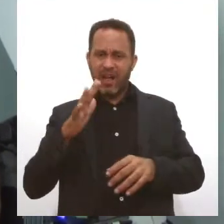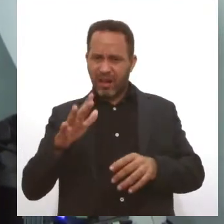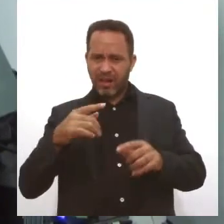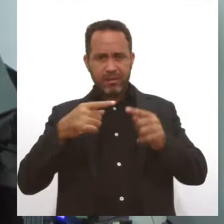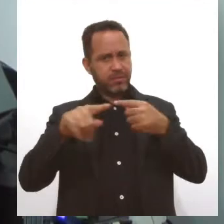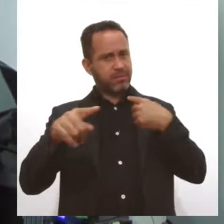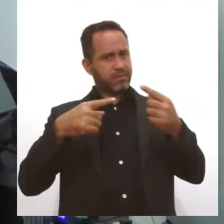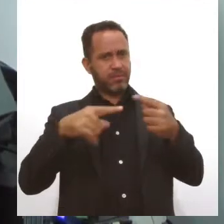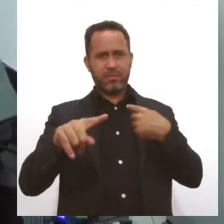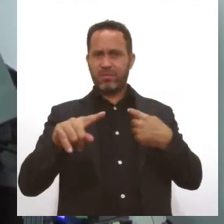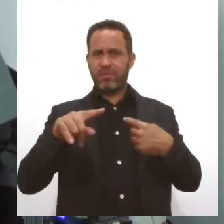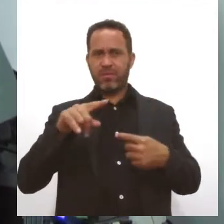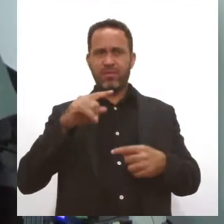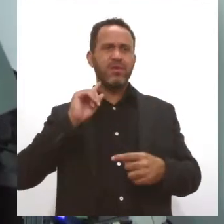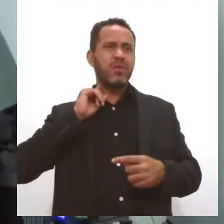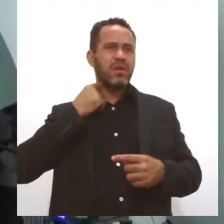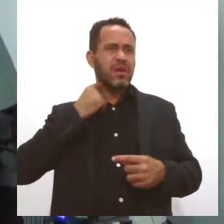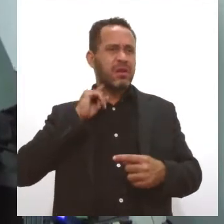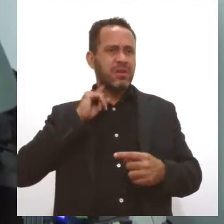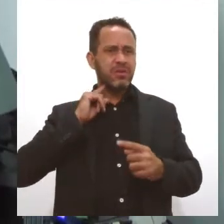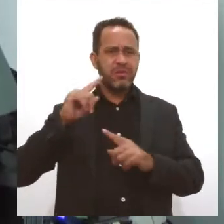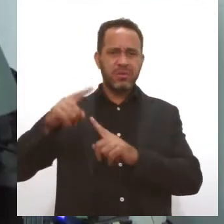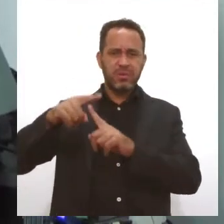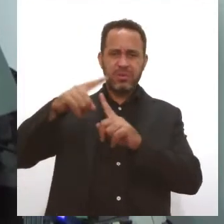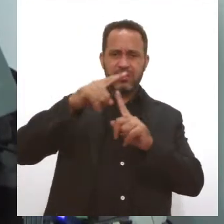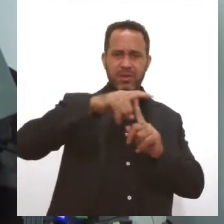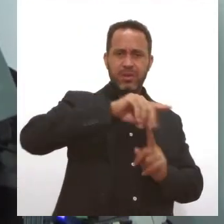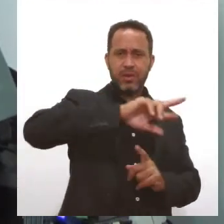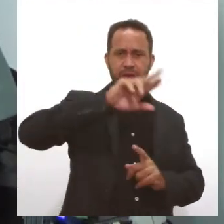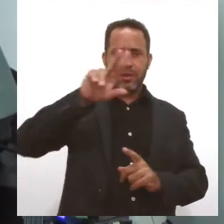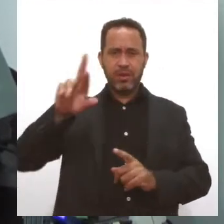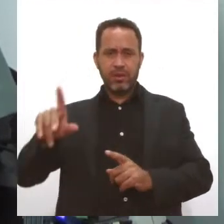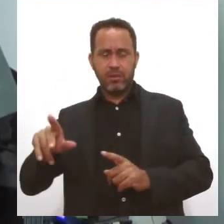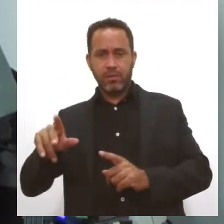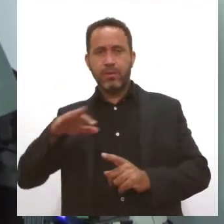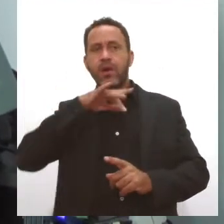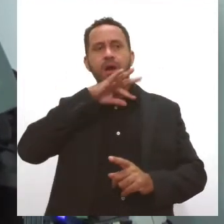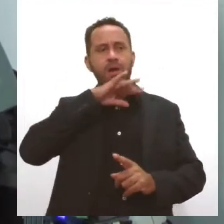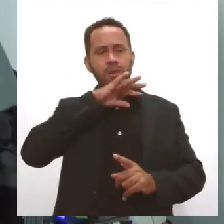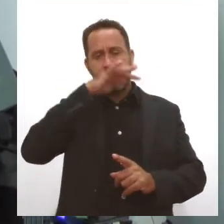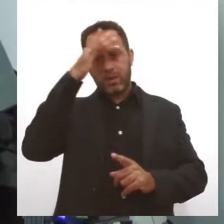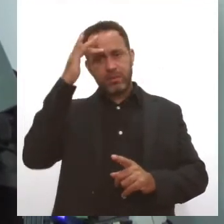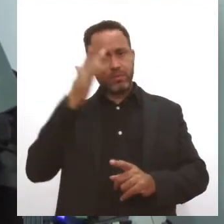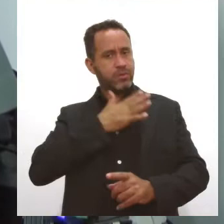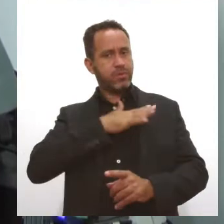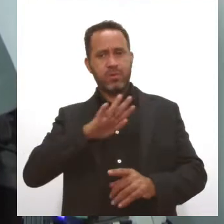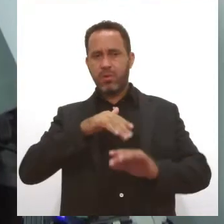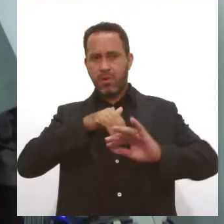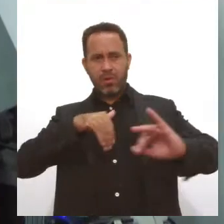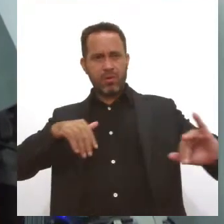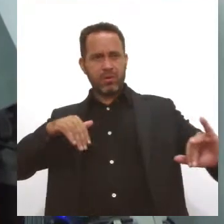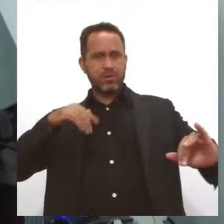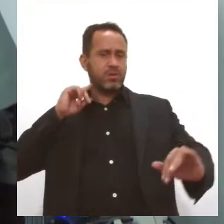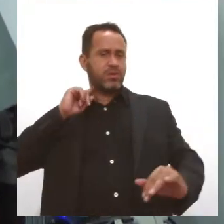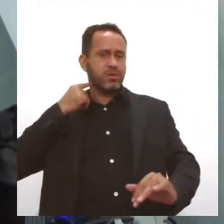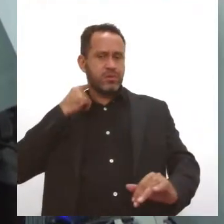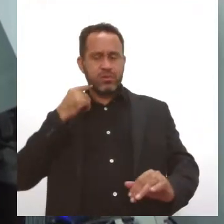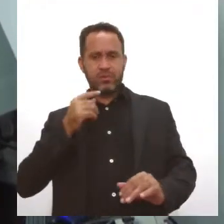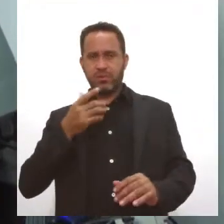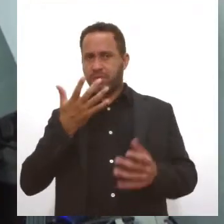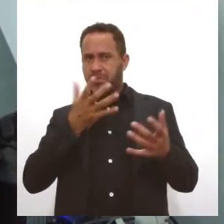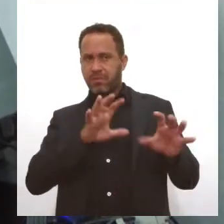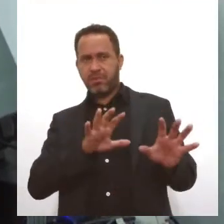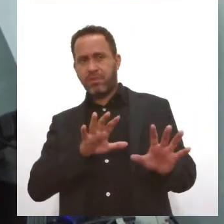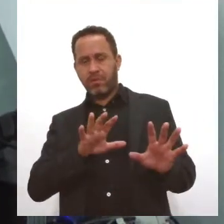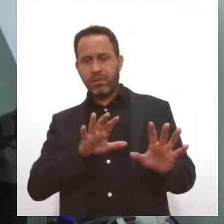lixo orgânico, é antipático e afasta as pessoas. Então, esse tipo de ação, ela traz um